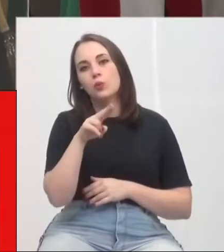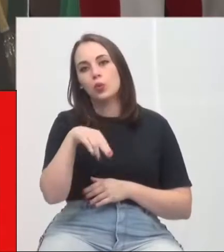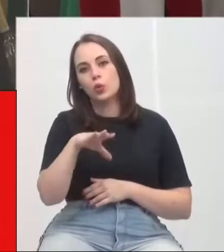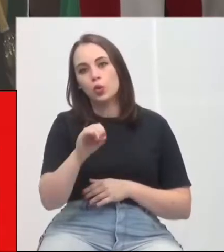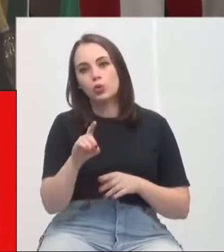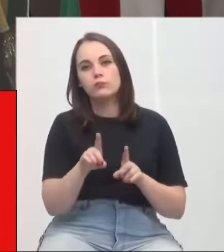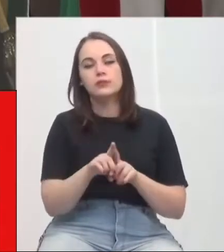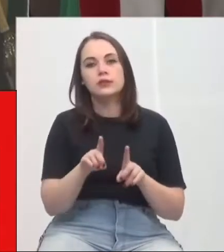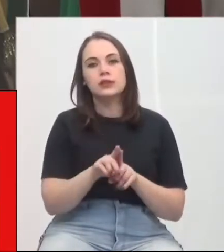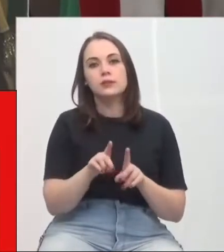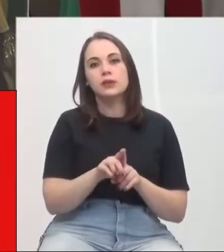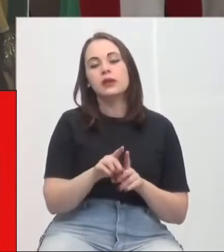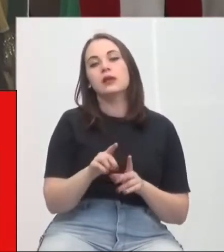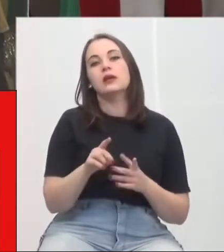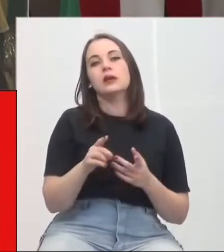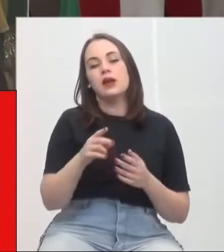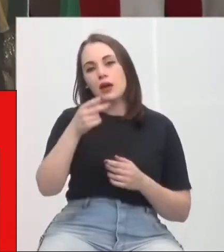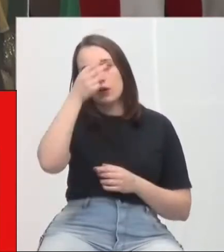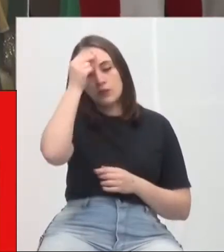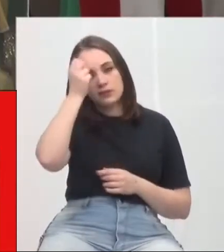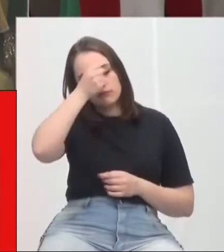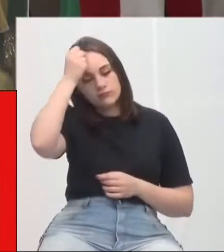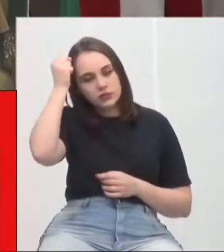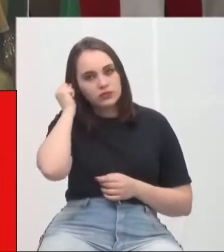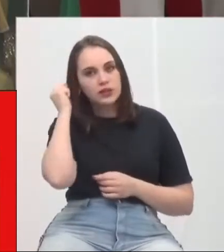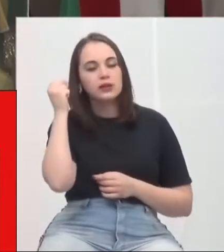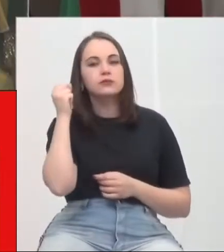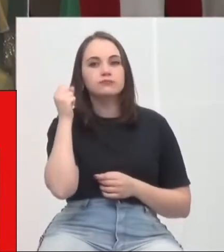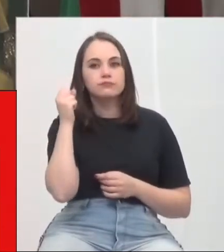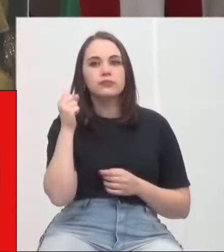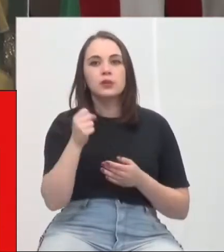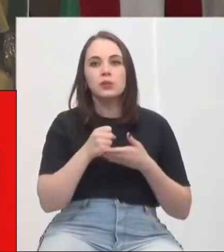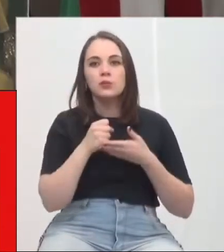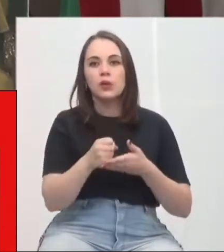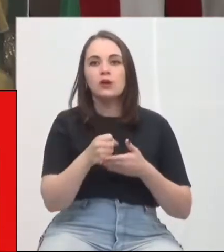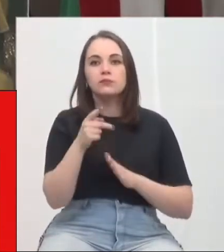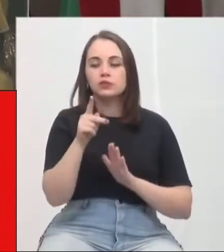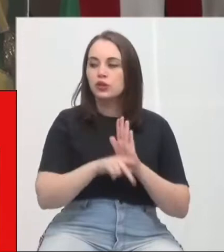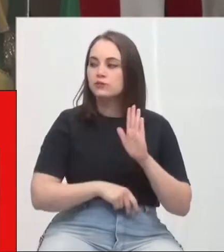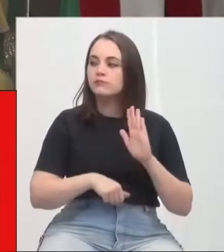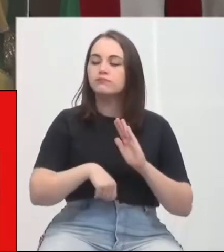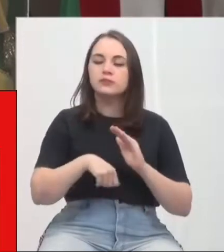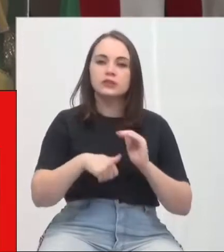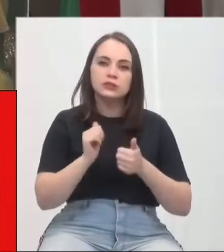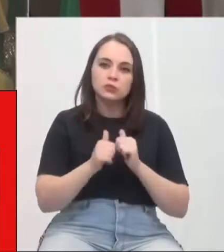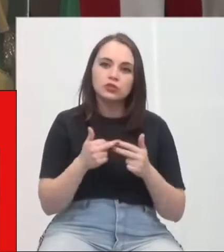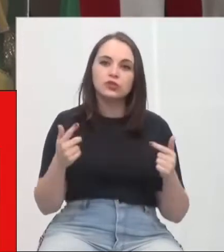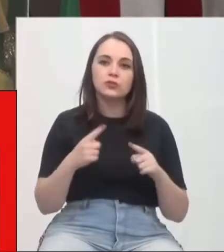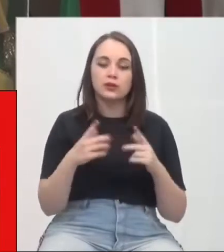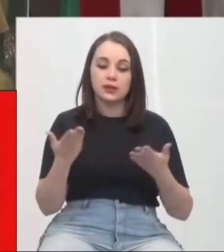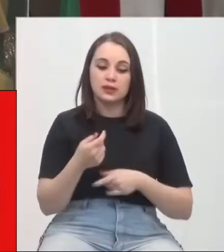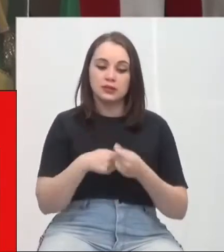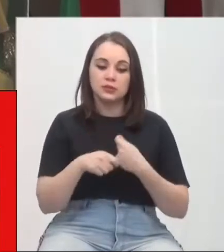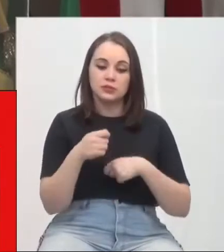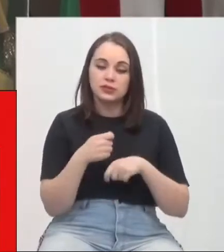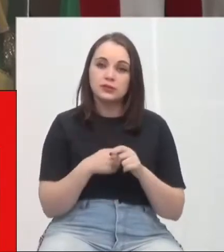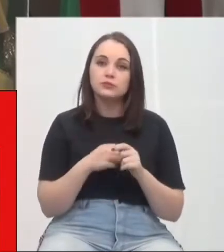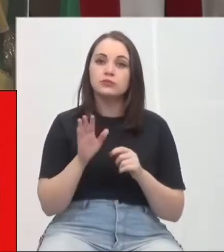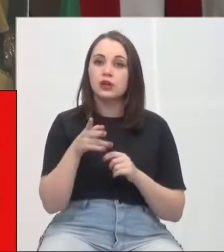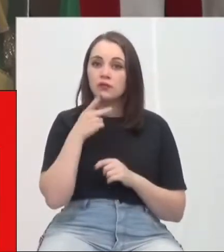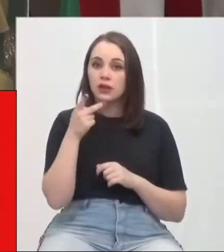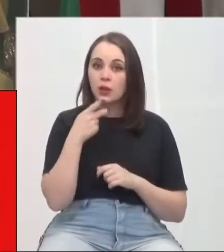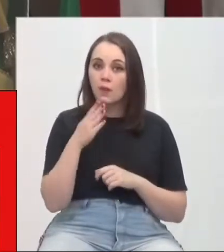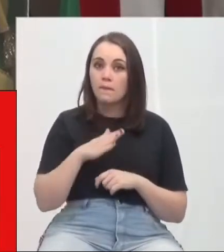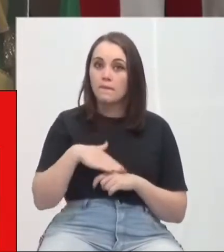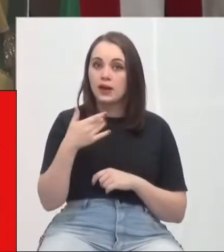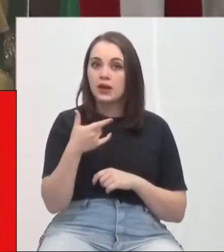presidente Neto Gione, ao prefeito Salvaro, por apoiar os projetos esportivos. Sendo que nessa gestão, ele já destacou, mais vinte e